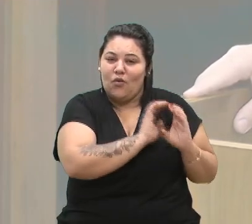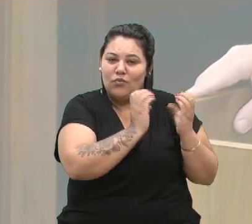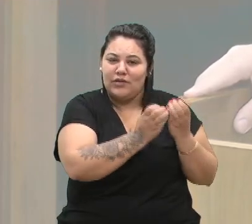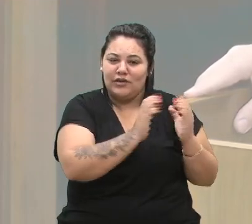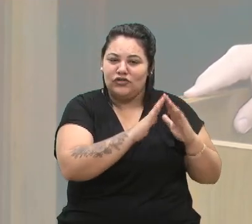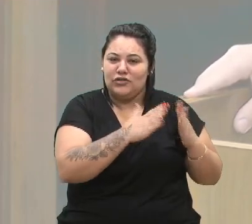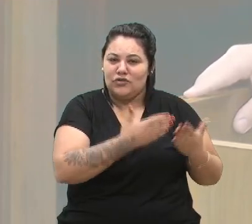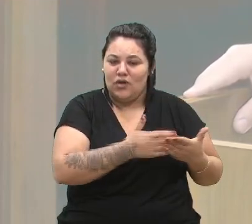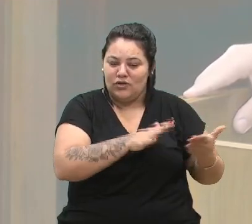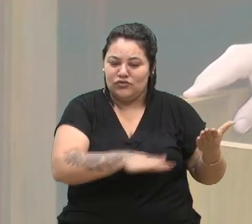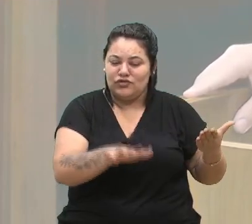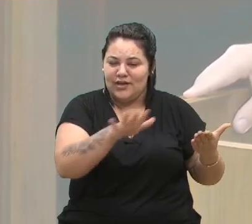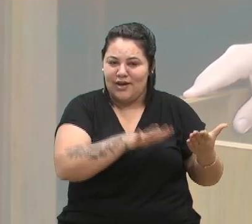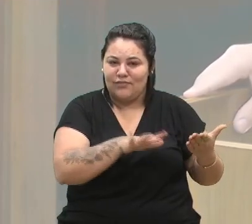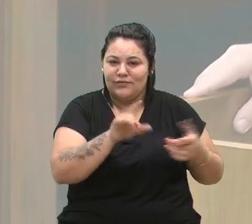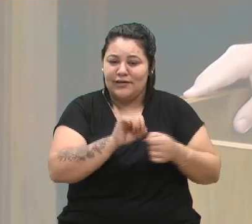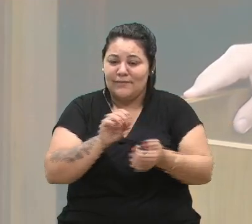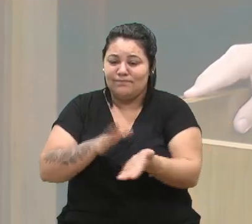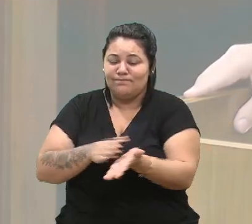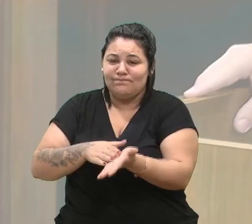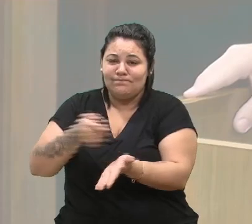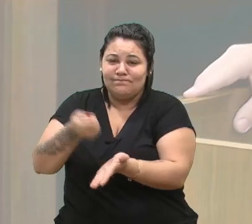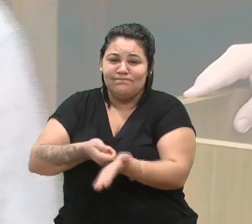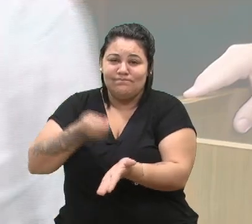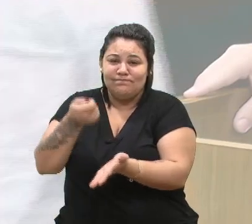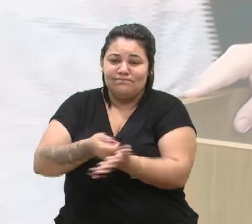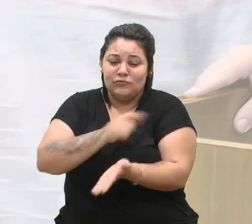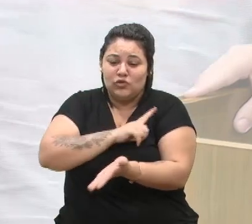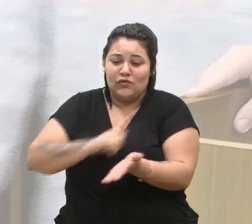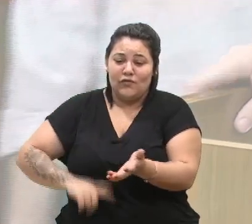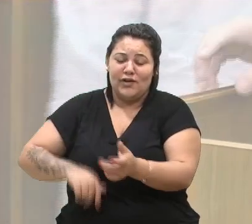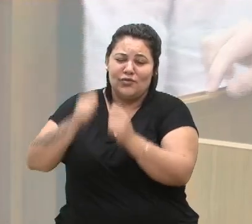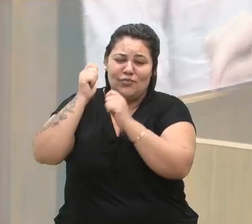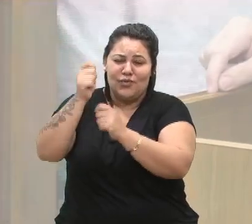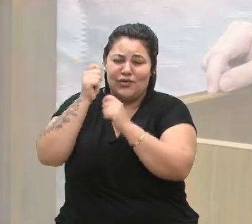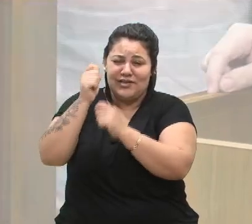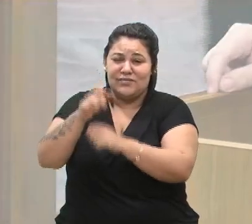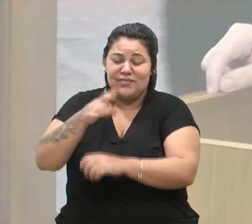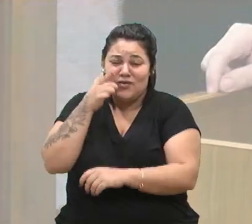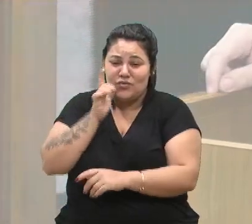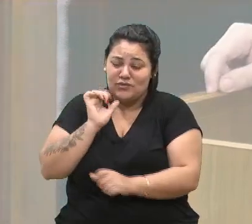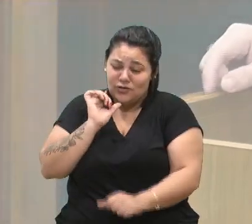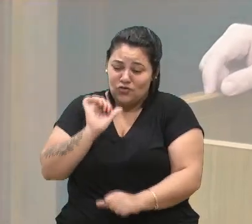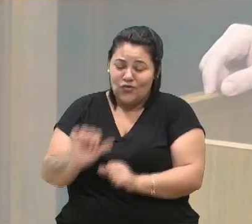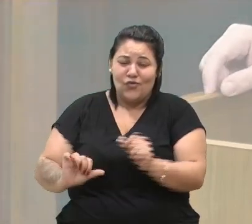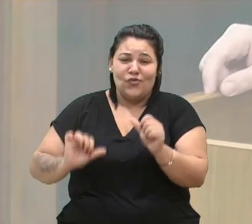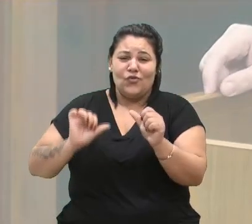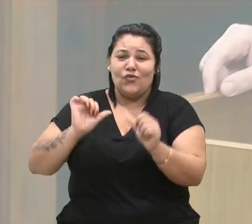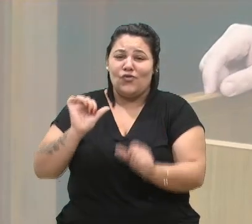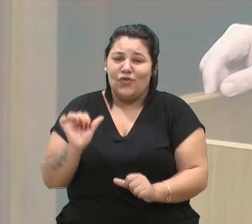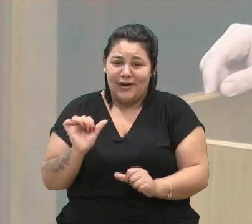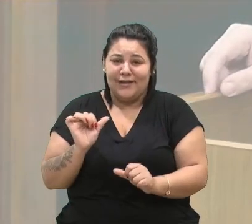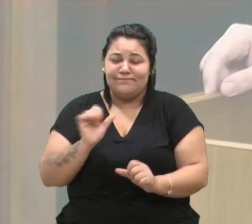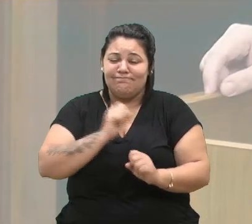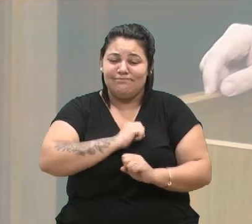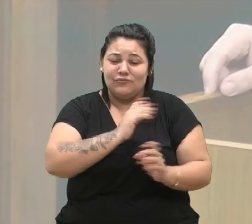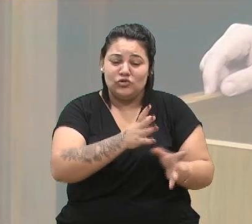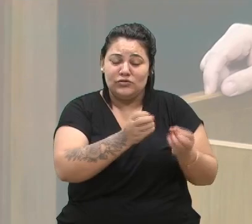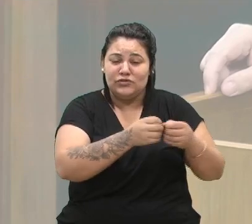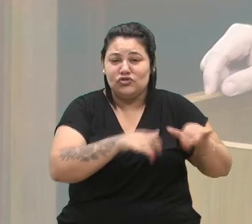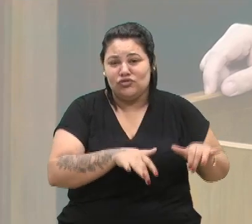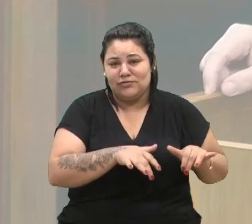imobilizado protestos e pressionando o governo para reverter essas medidas prejudiciais na espera de que sejam